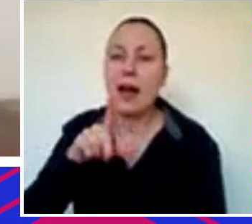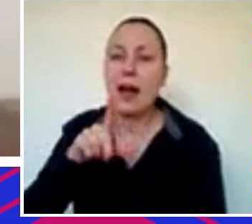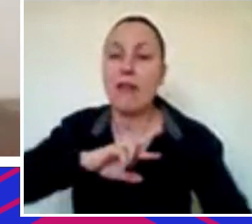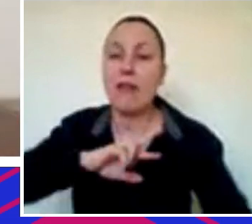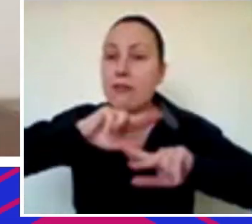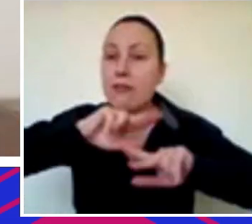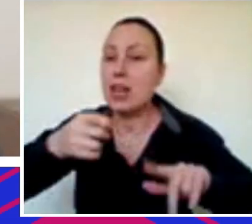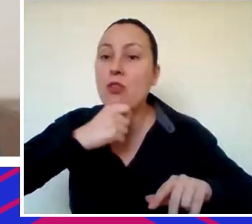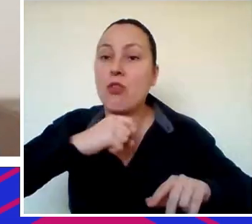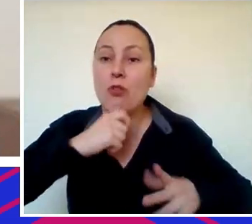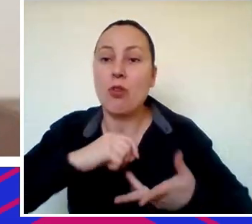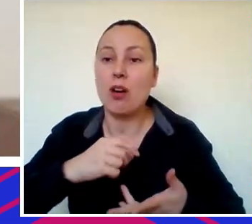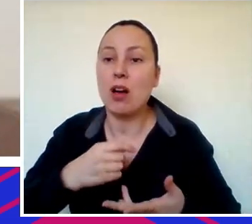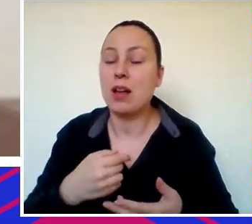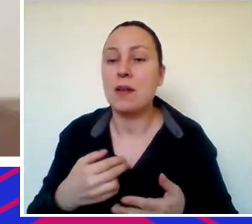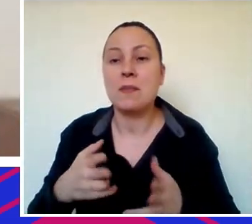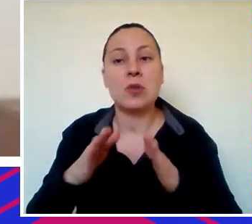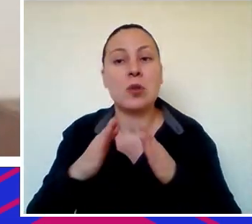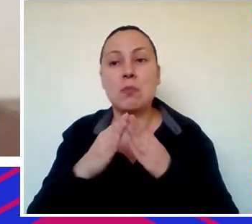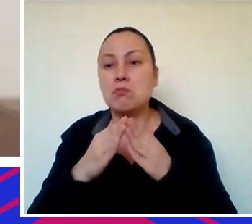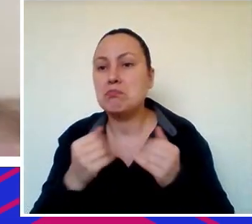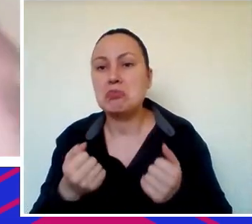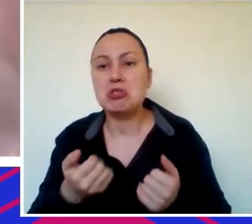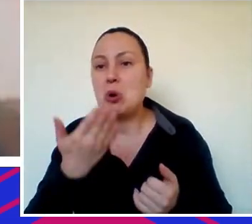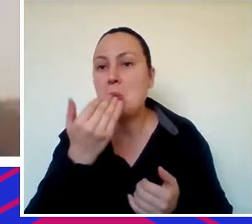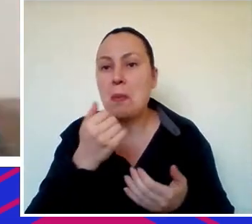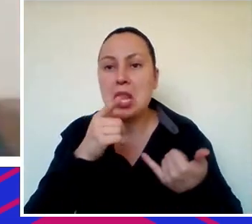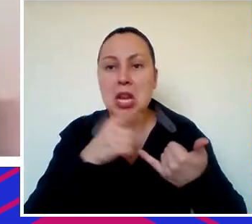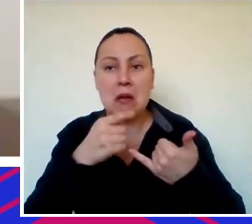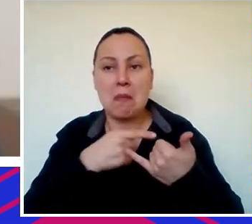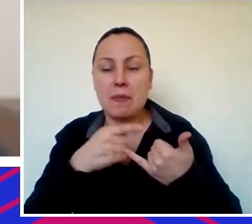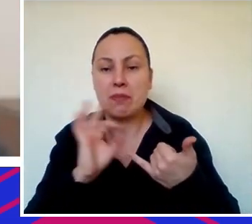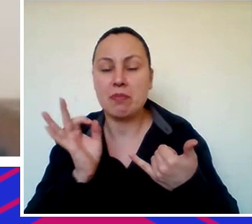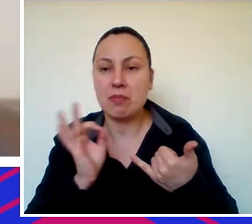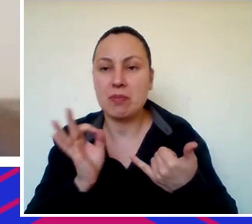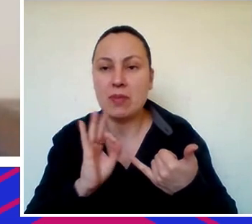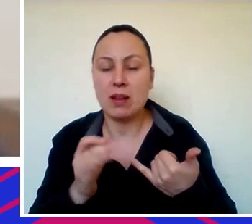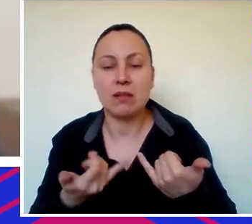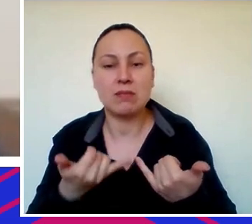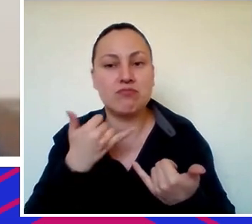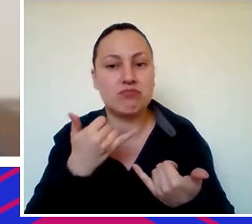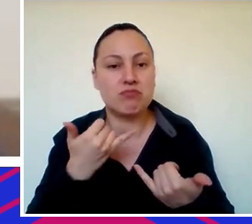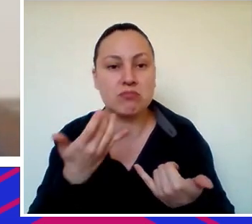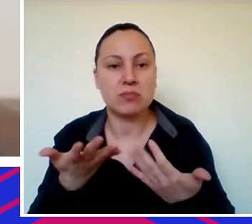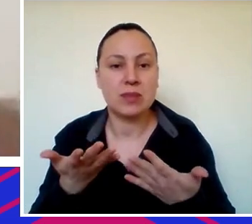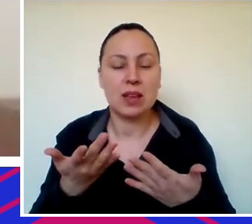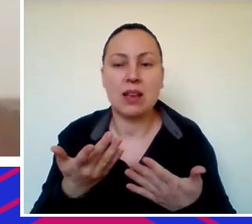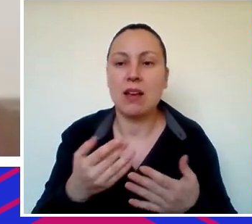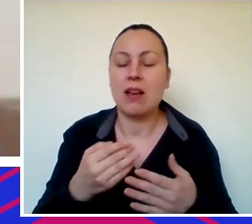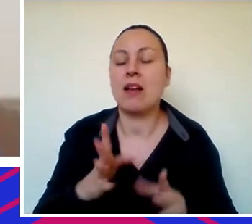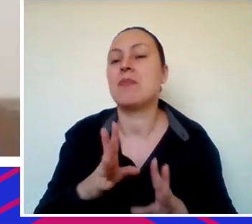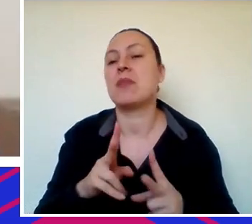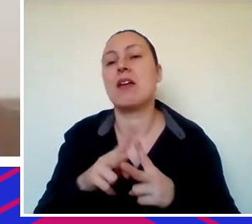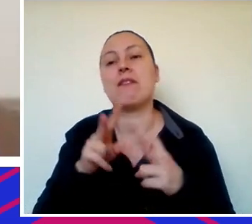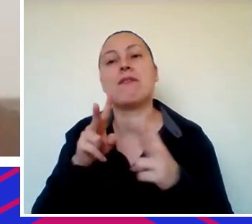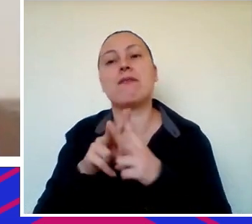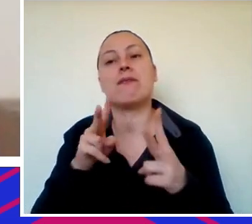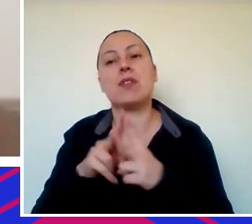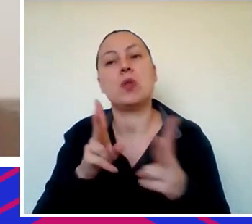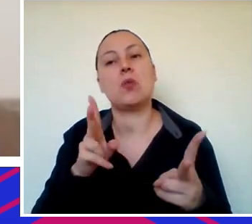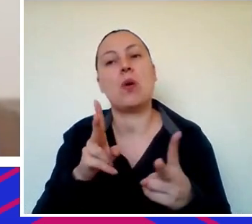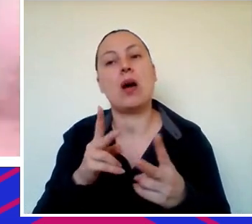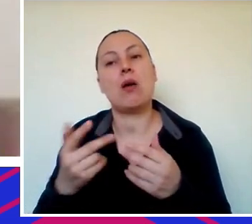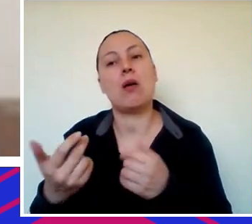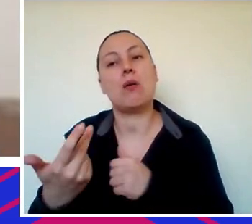gente que não estavam acostumados a pedir delivery, que não estavam acostumados a usar ferramentas de videoconferência, como a gente está usando aqui agora.